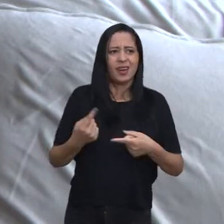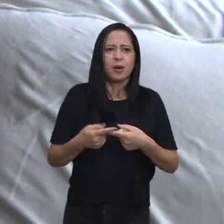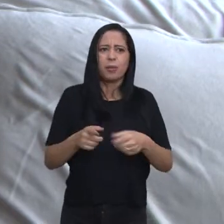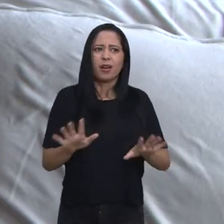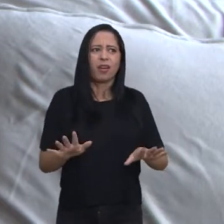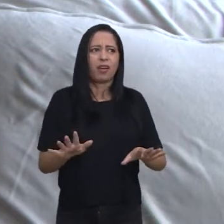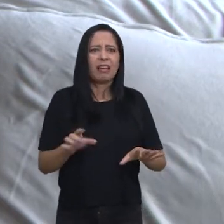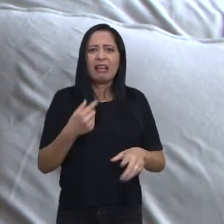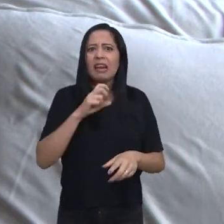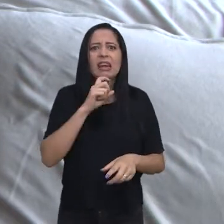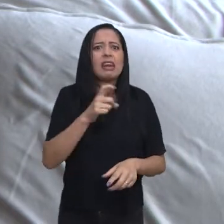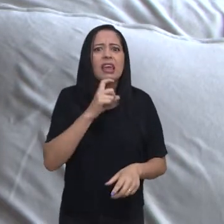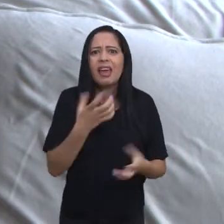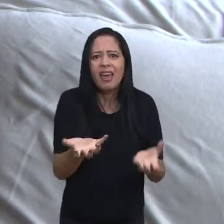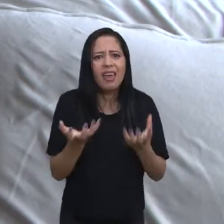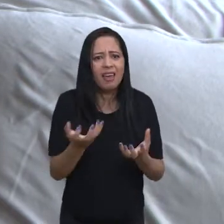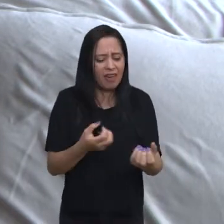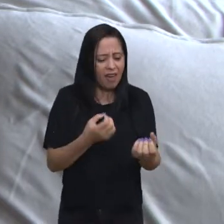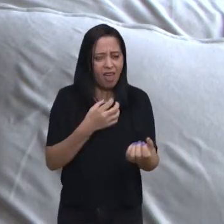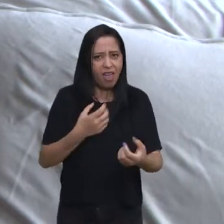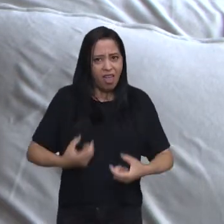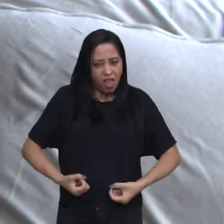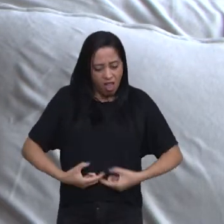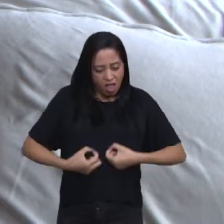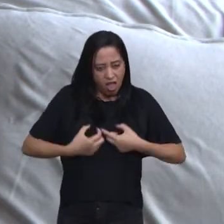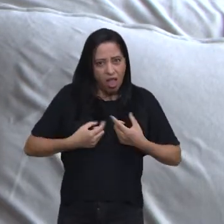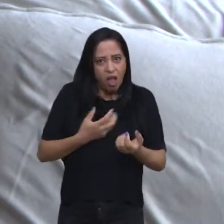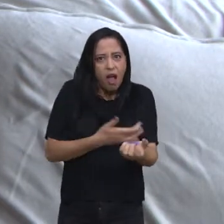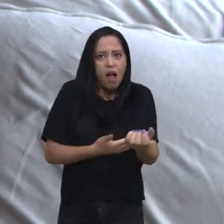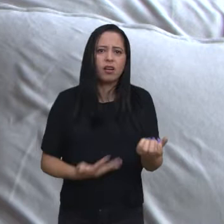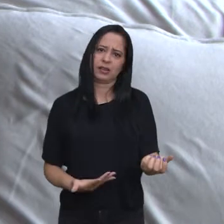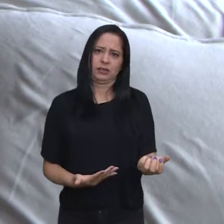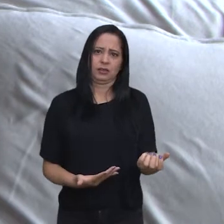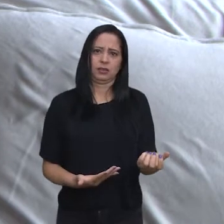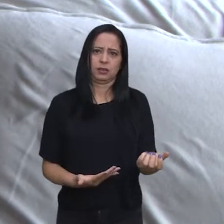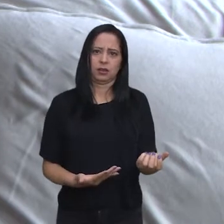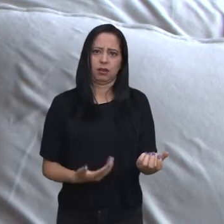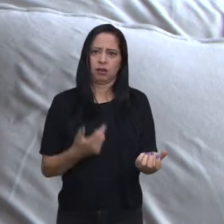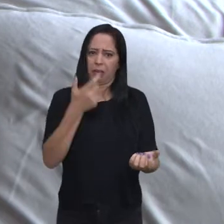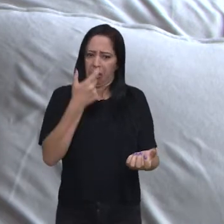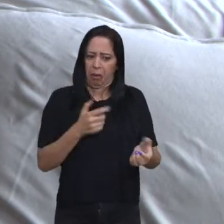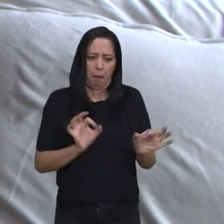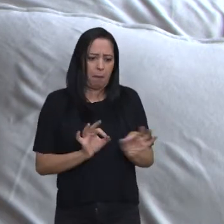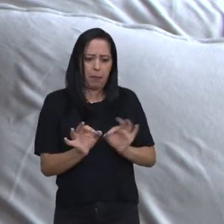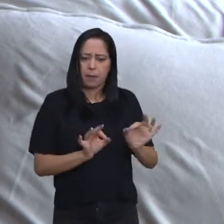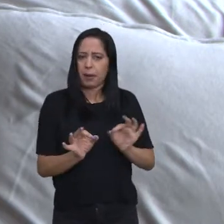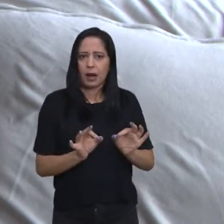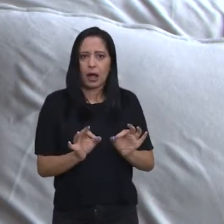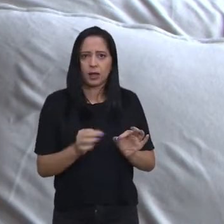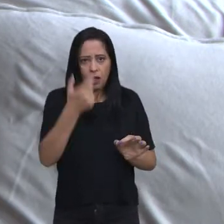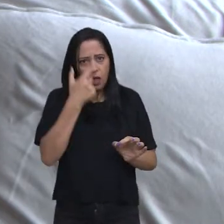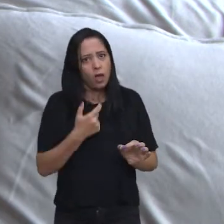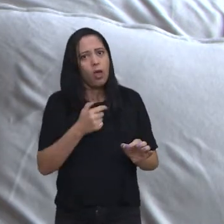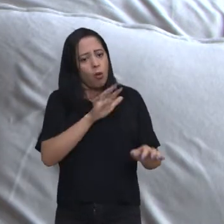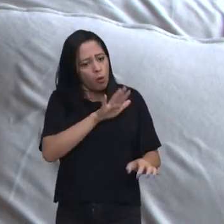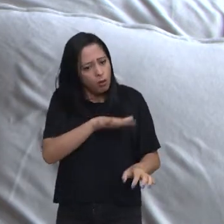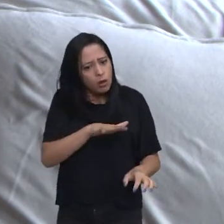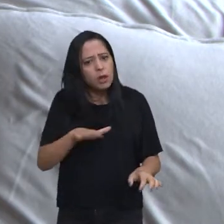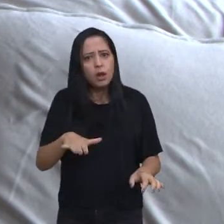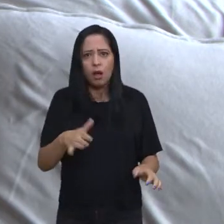isso, Realmente ninguém está preparado para um câncer de uma criança, né? Porque eu era